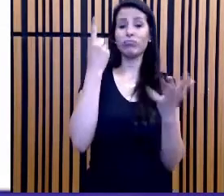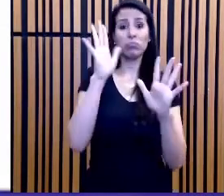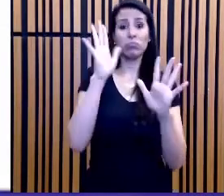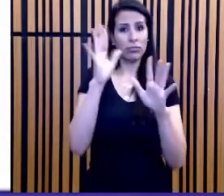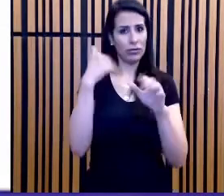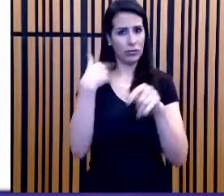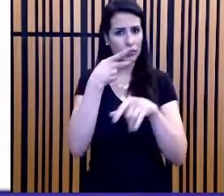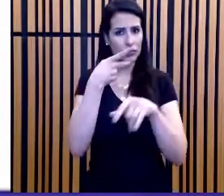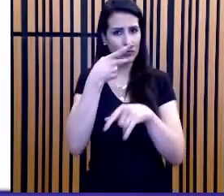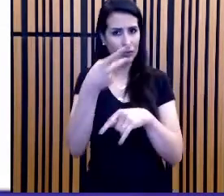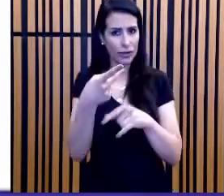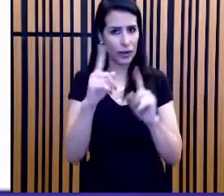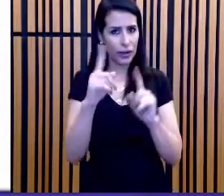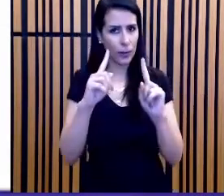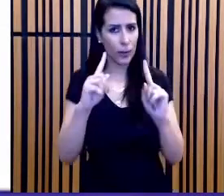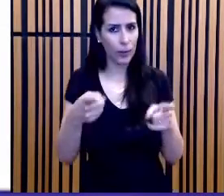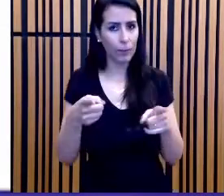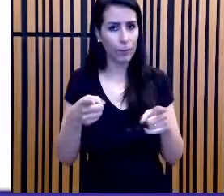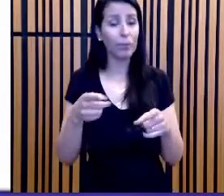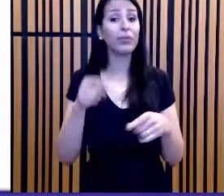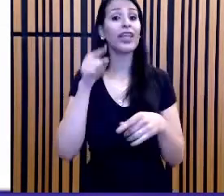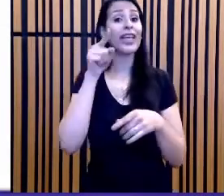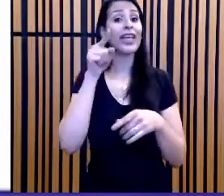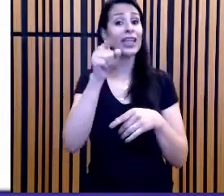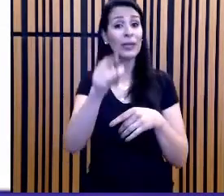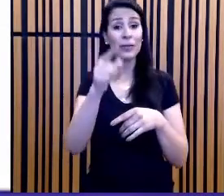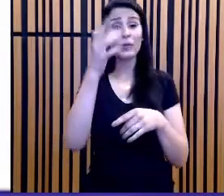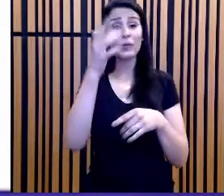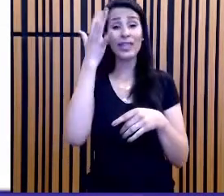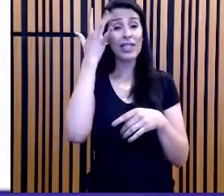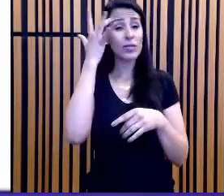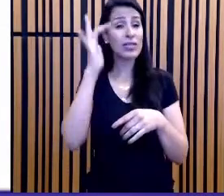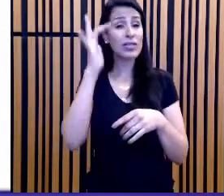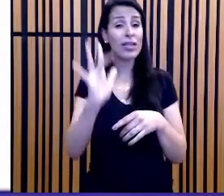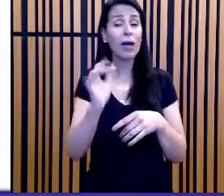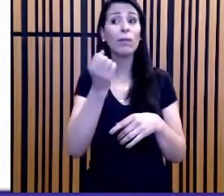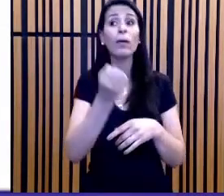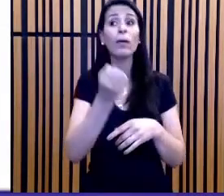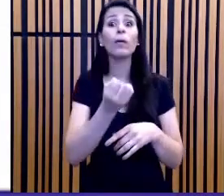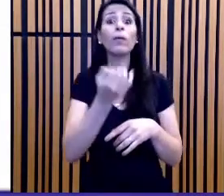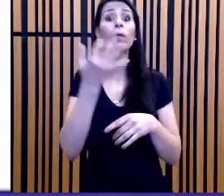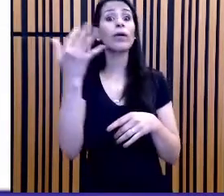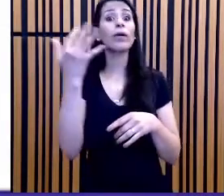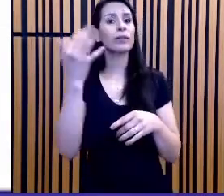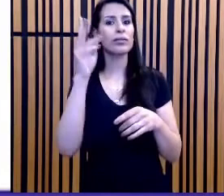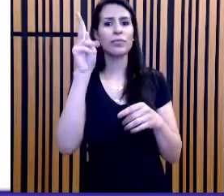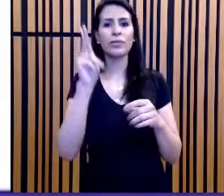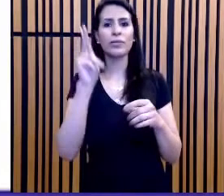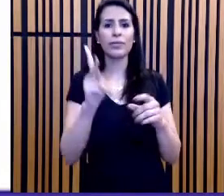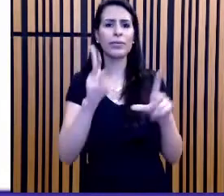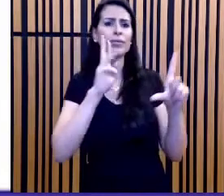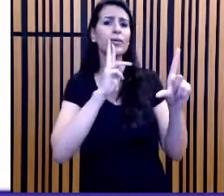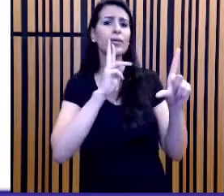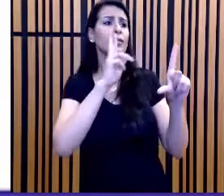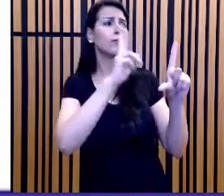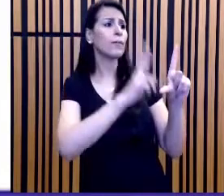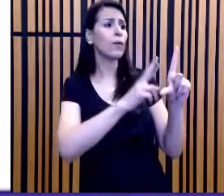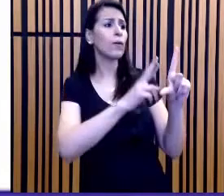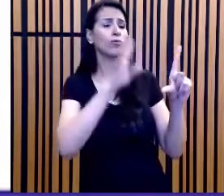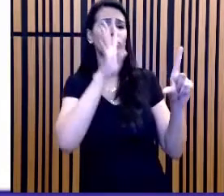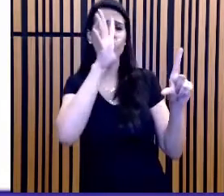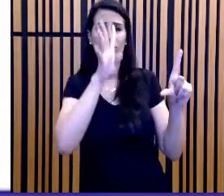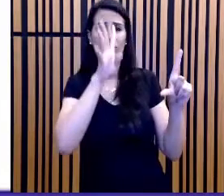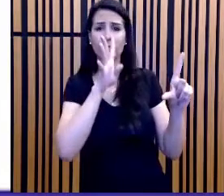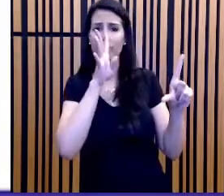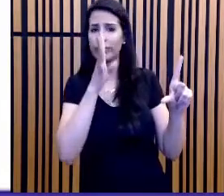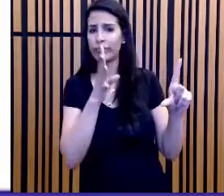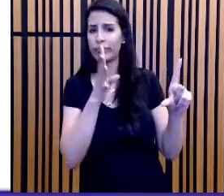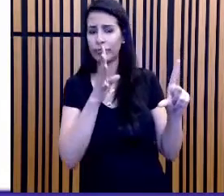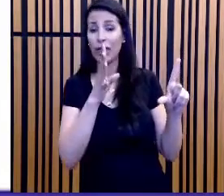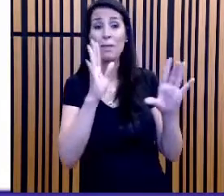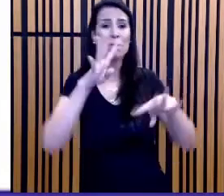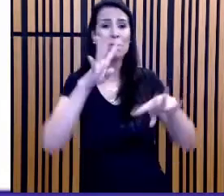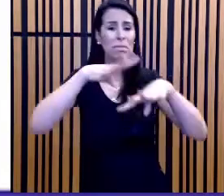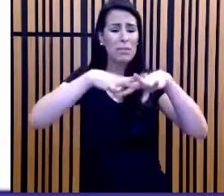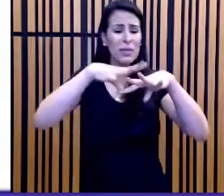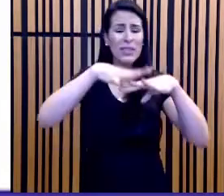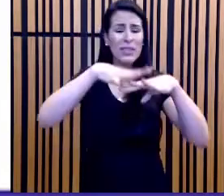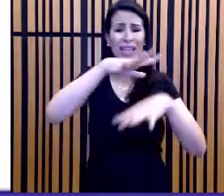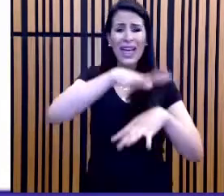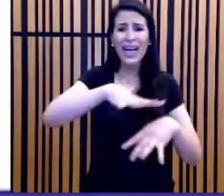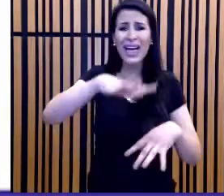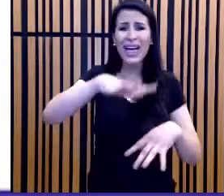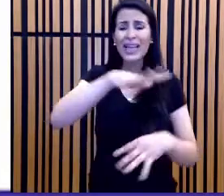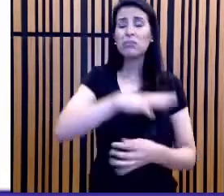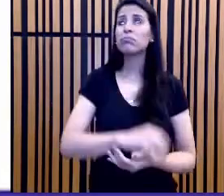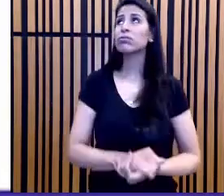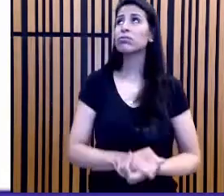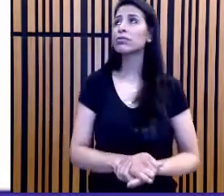quantas pessoas respondem o que elas querem e não o que está sendo perguntado. Em matemática isso é um clássico. A pessoa